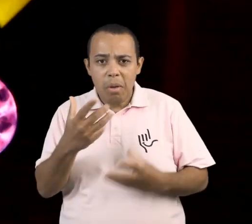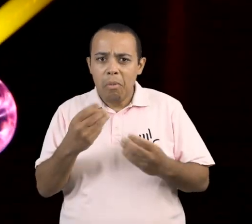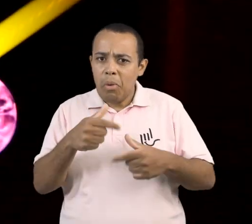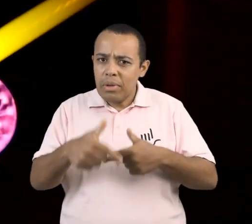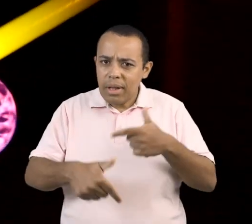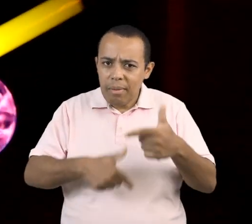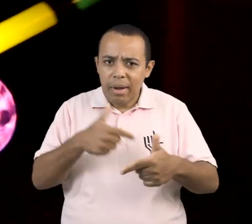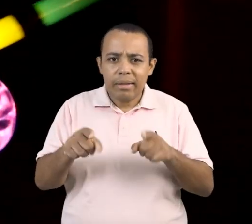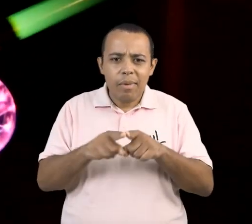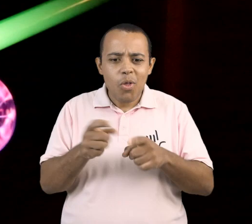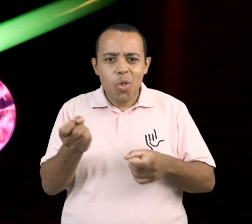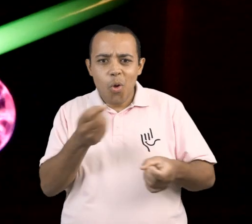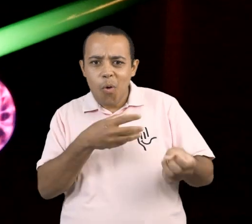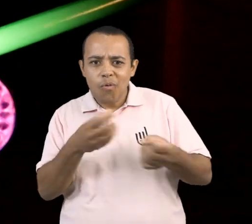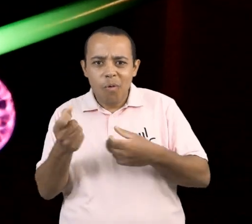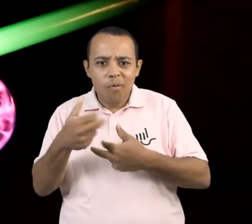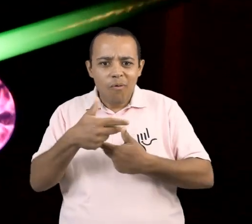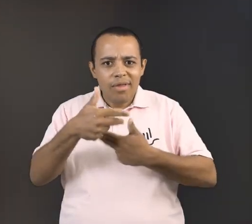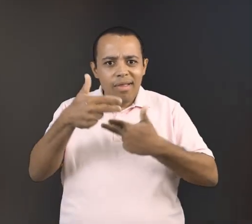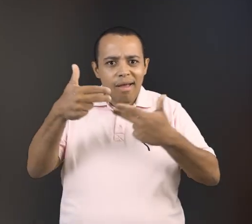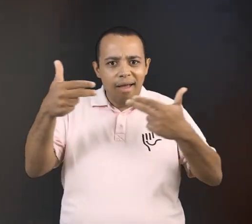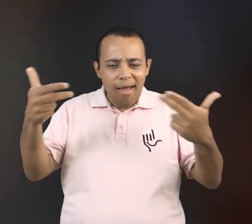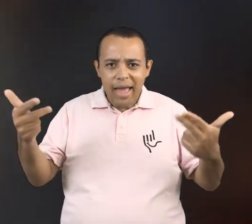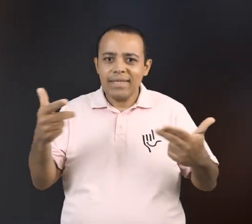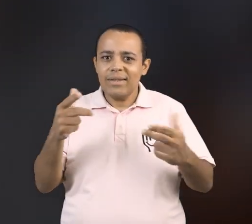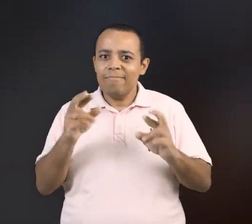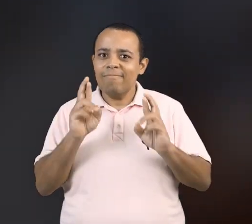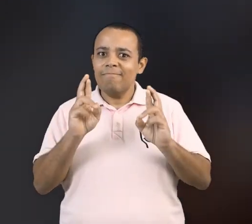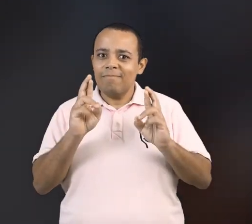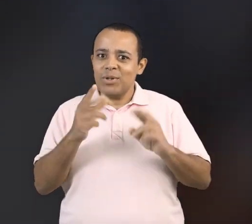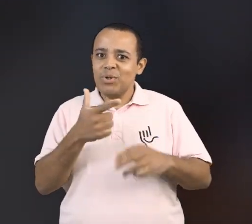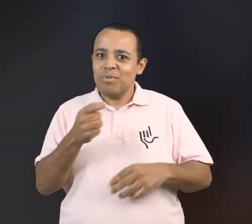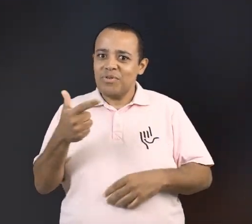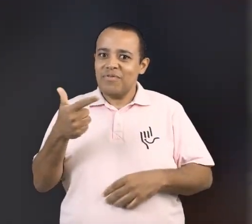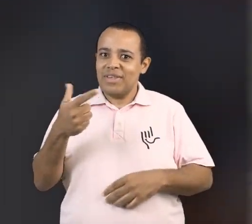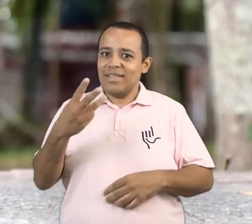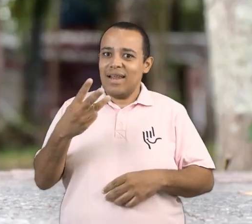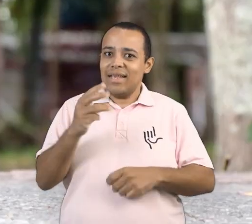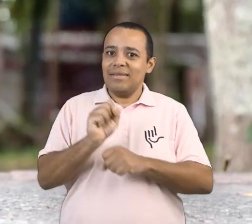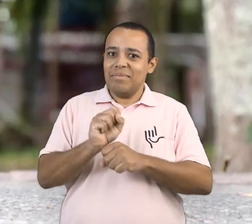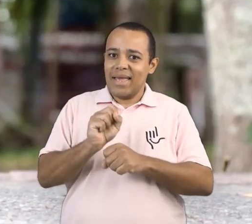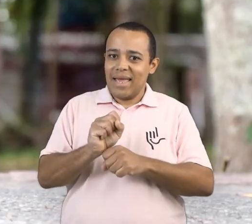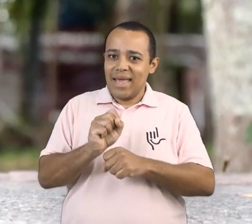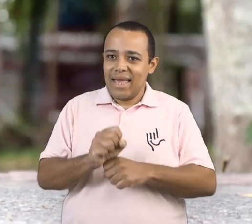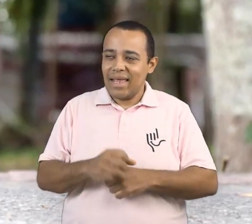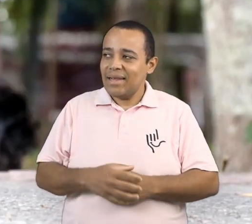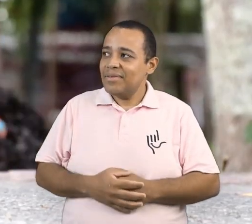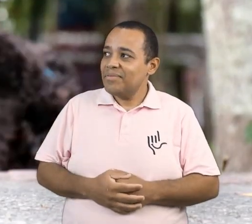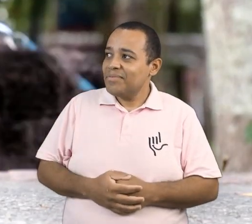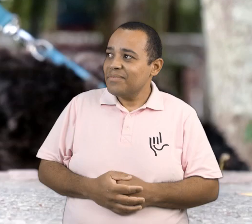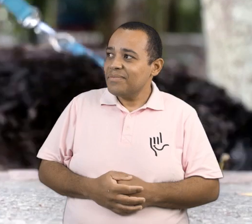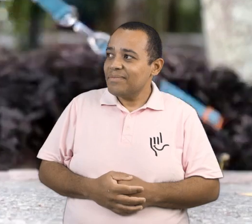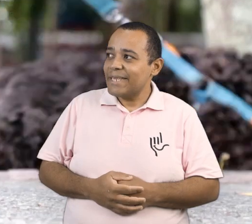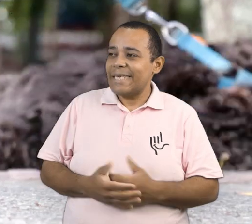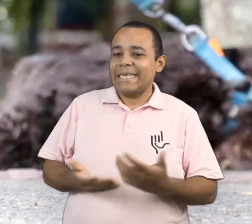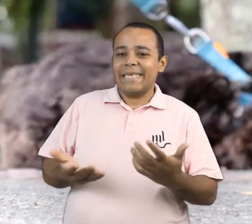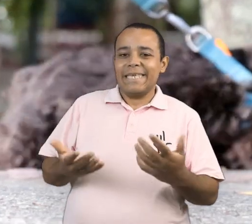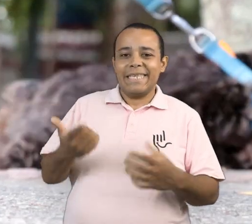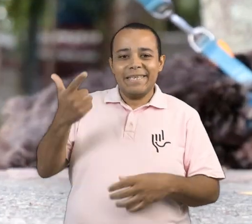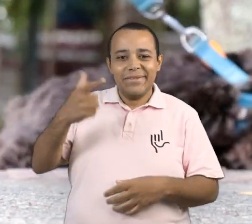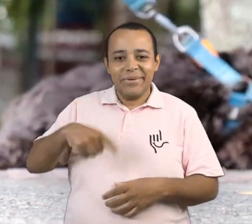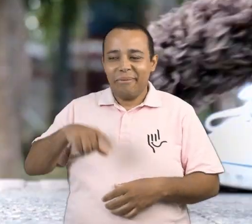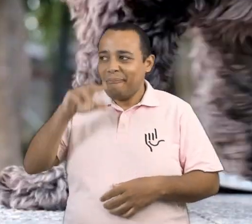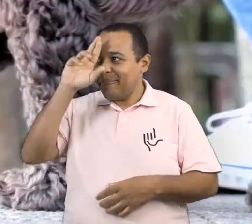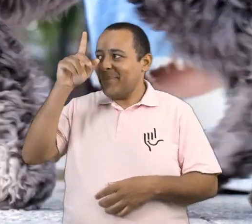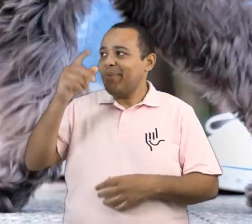trabalho e muitas novidades. E é agora que venha 2023. Ai, Deus! Vai ter que